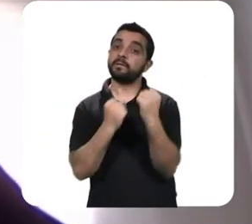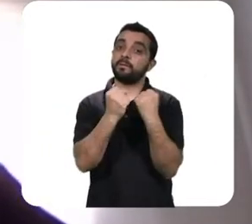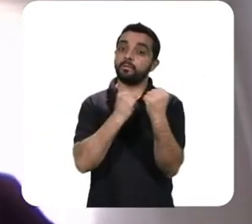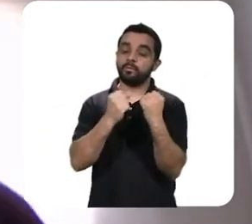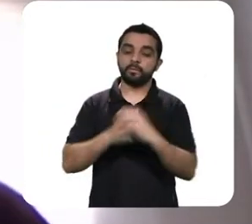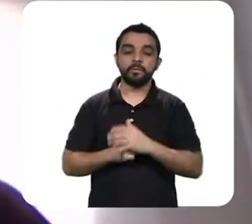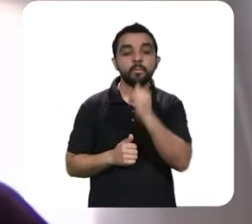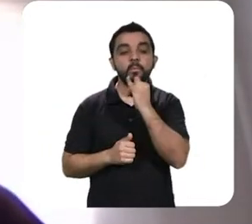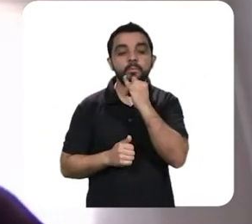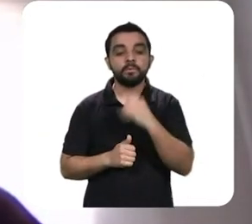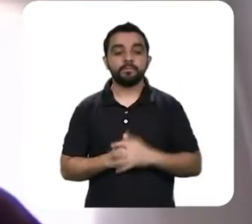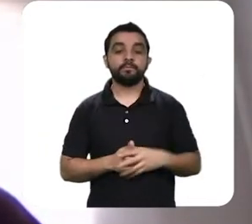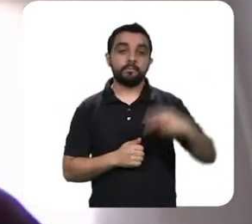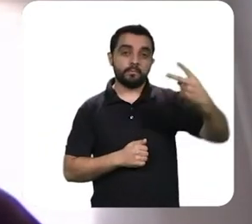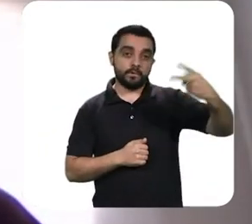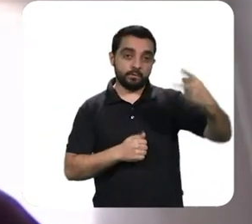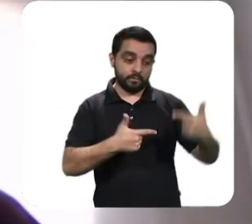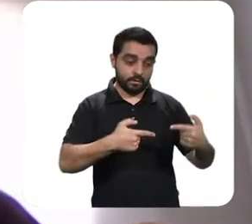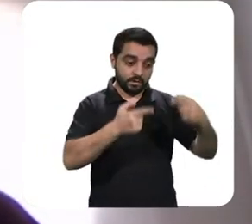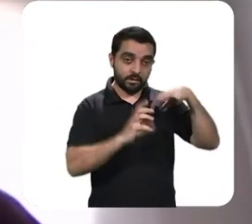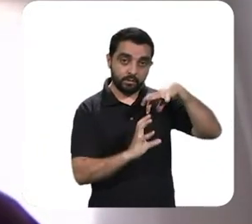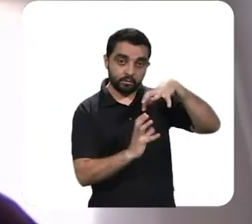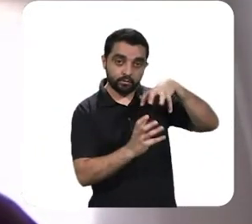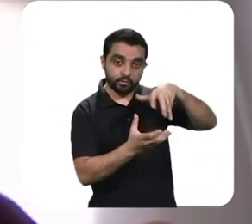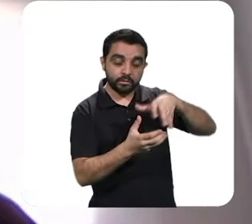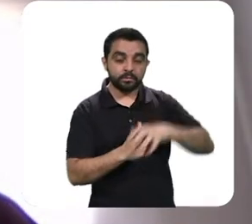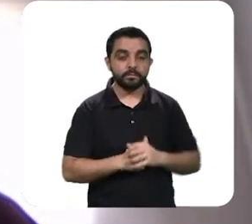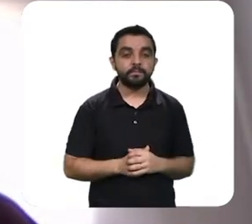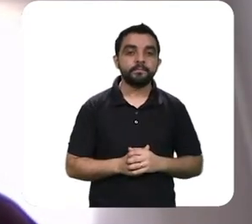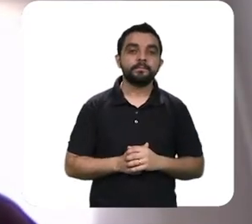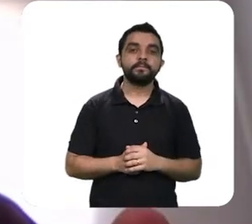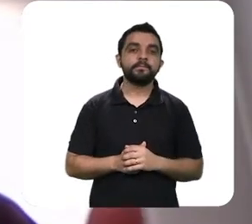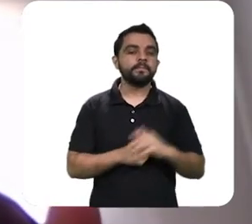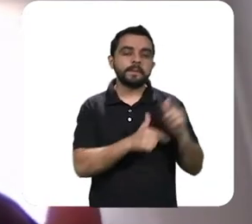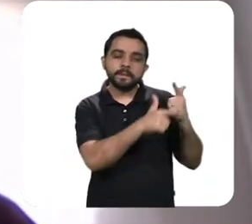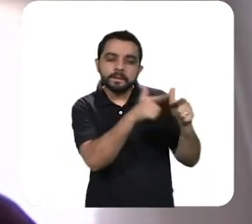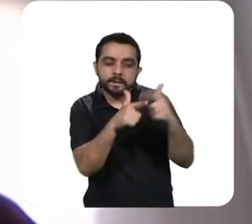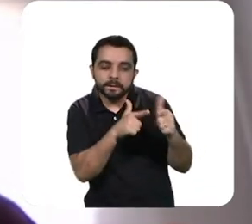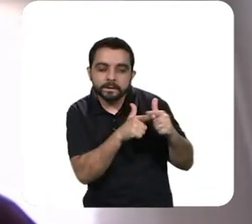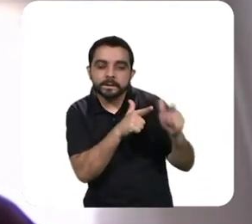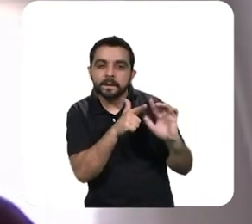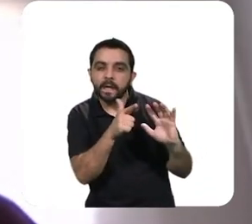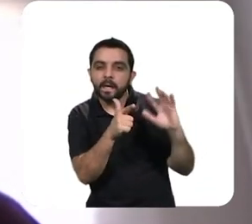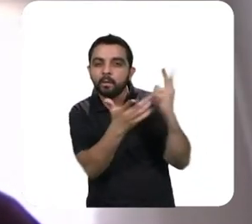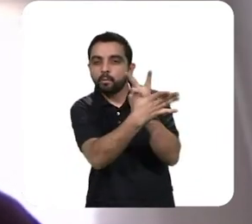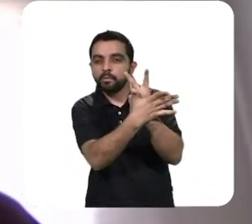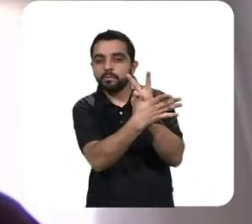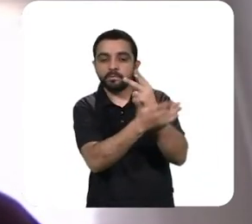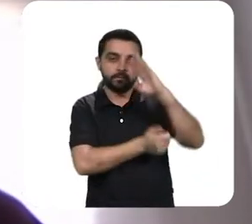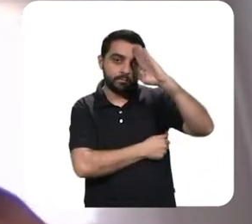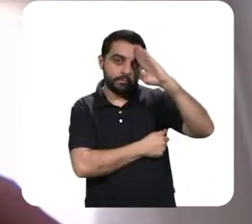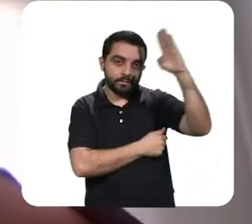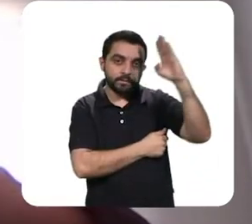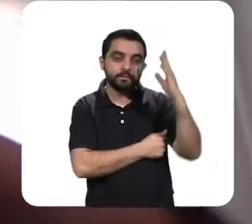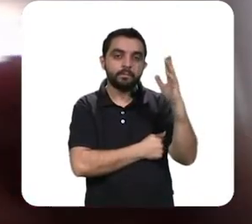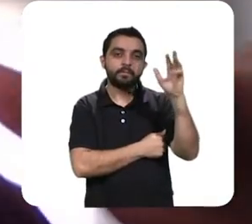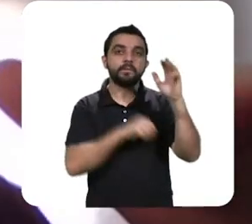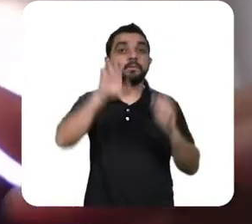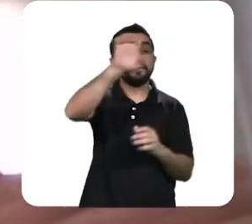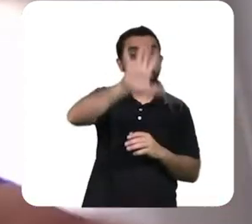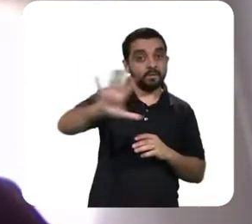da segunda guerra mundial um dos problemas grandes principalmente na Europa que foi